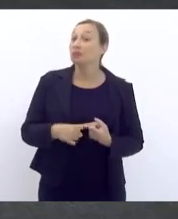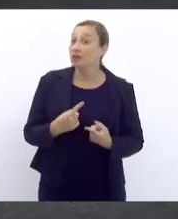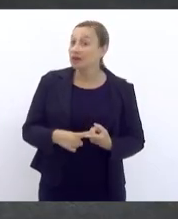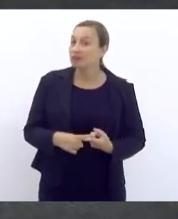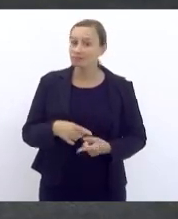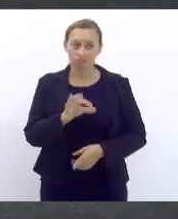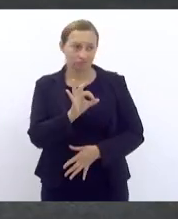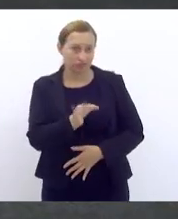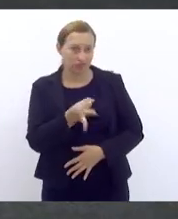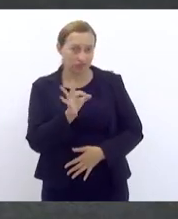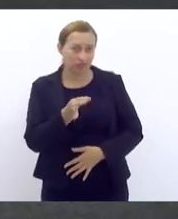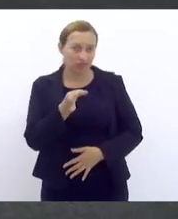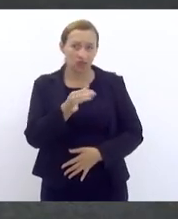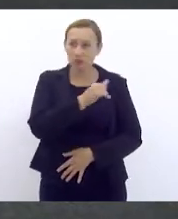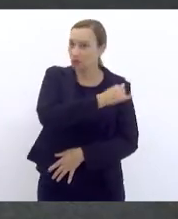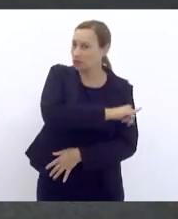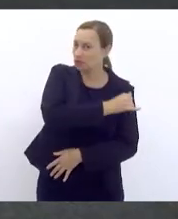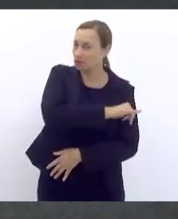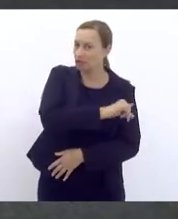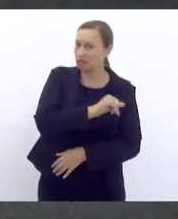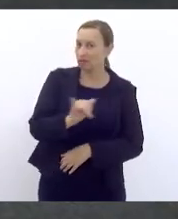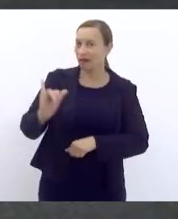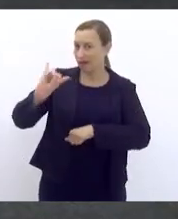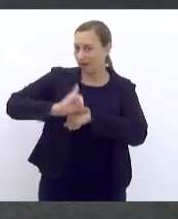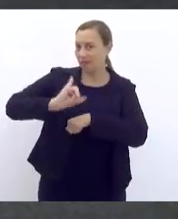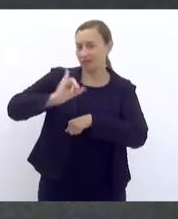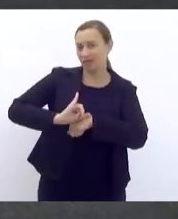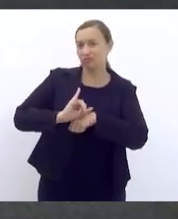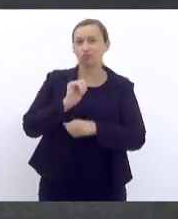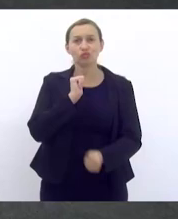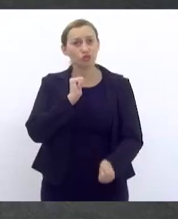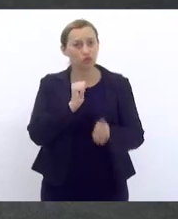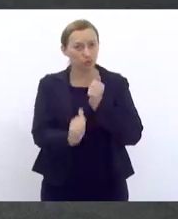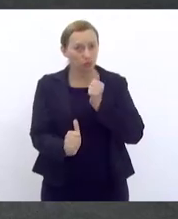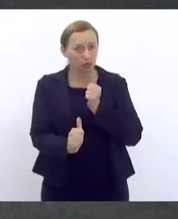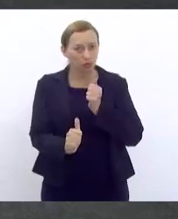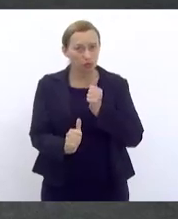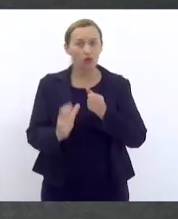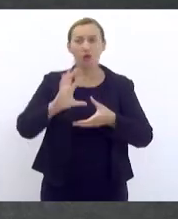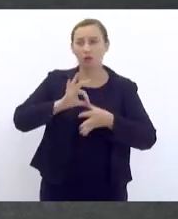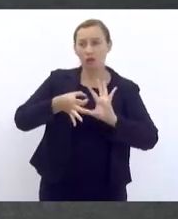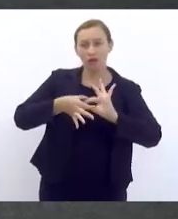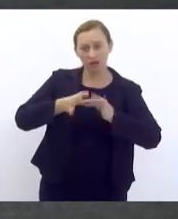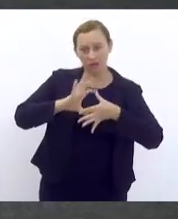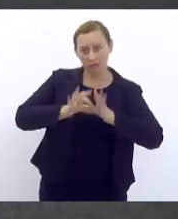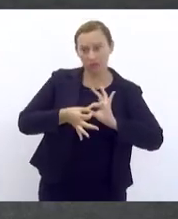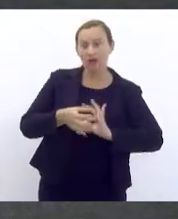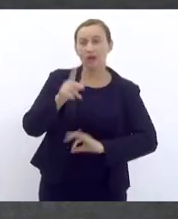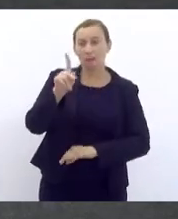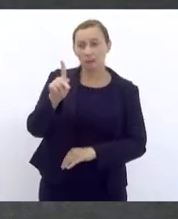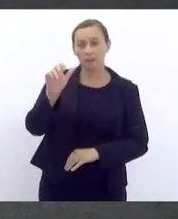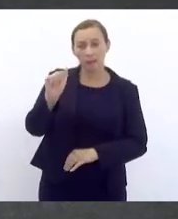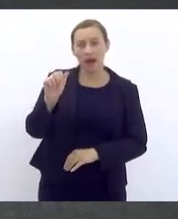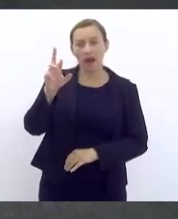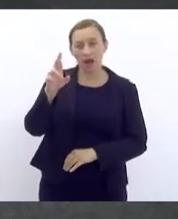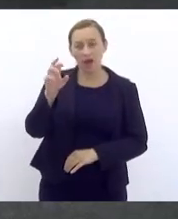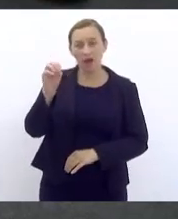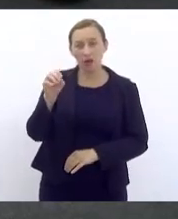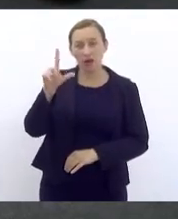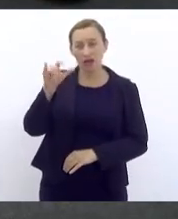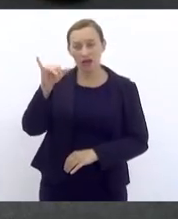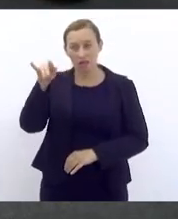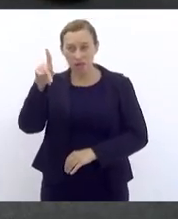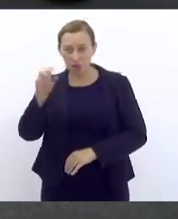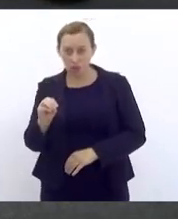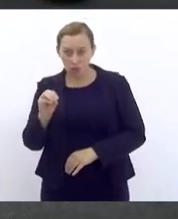de fato, o Rio de Janeiro é a capital do esporte olímpico e paraolímpico do Brasil. E aqui foram gastos,